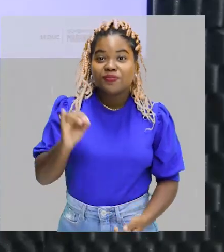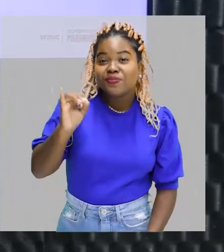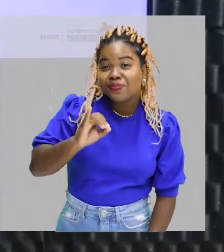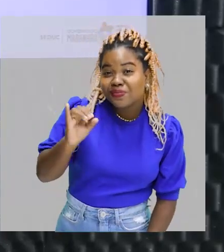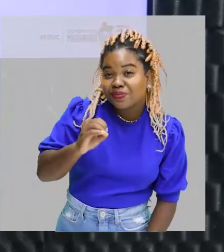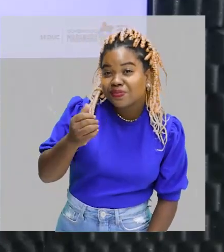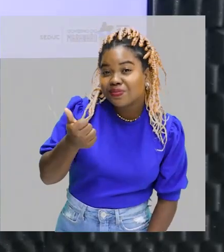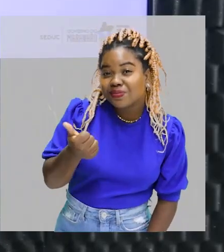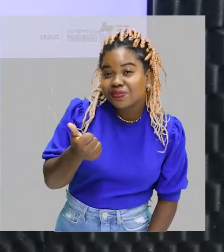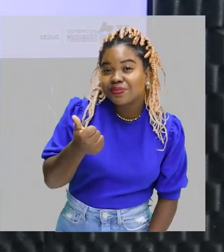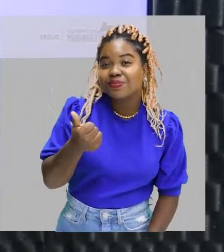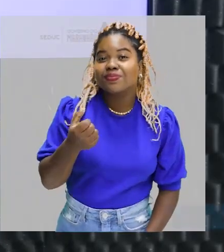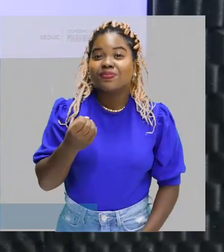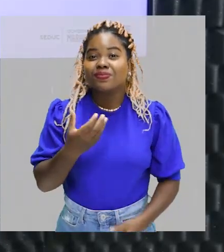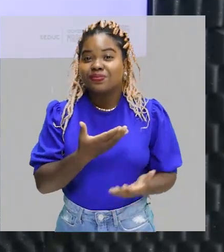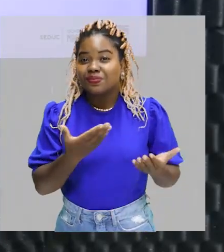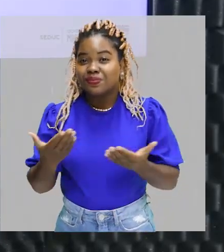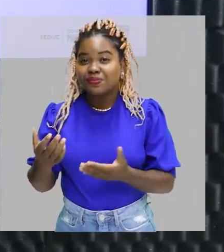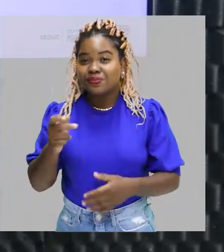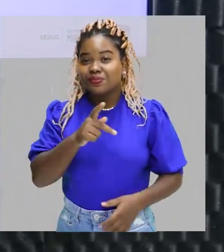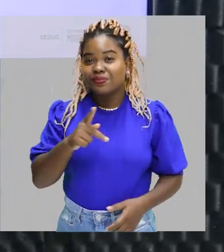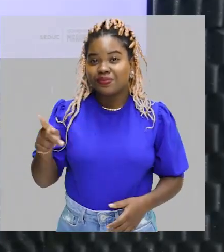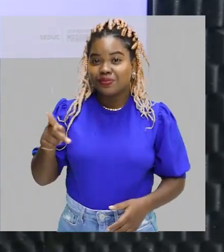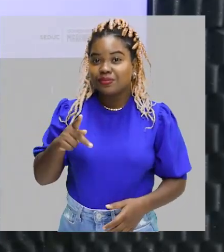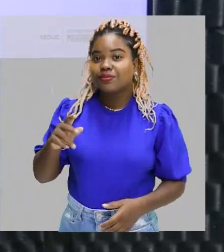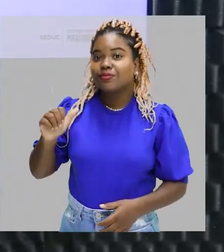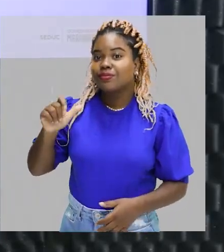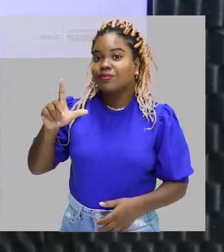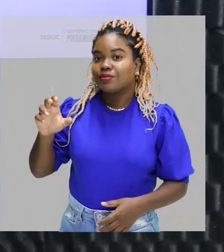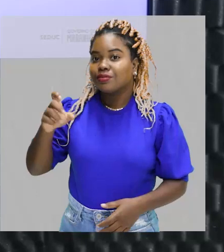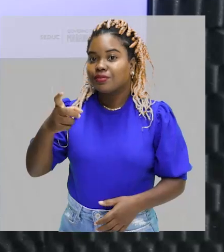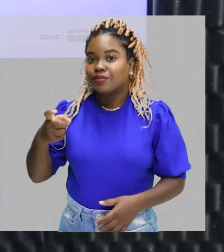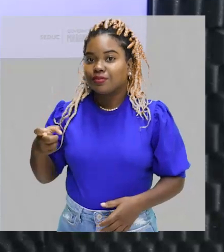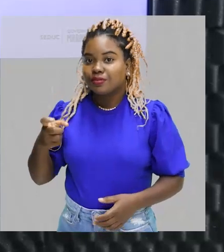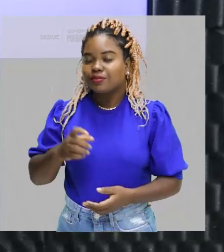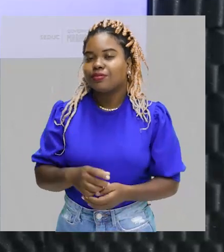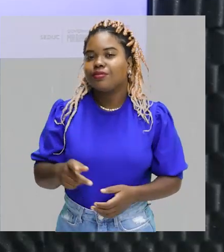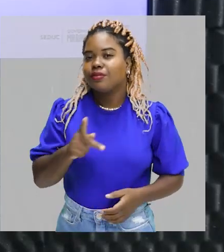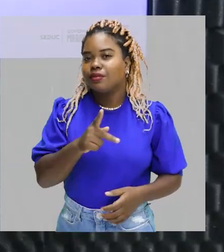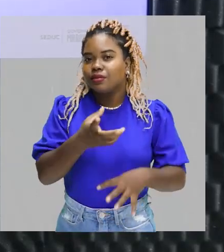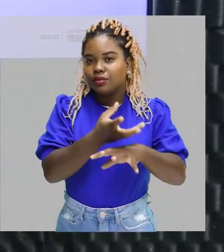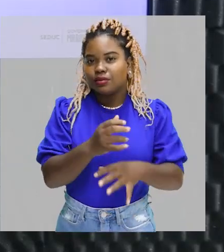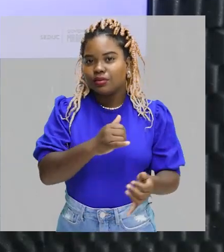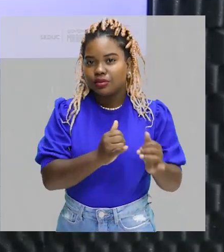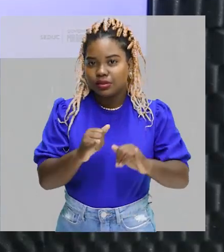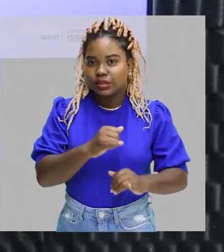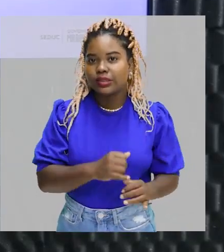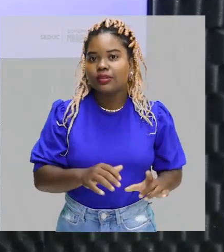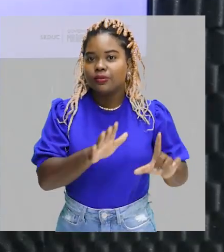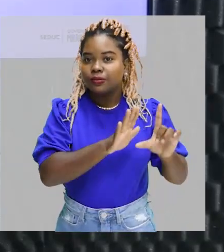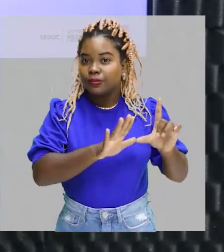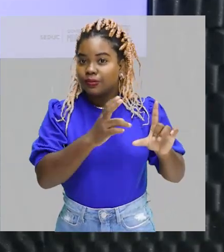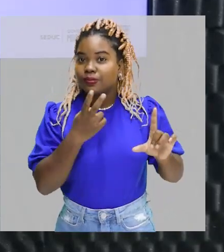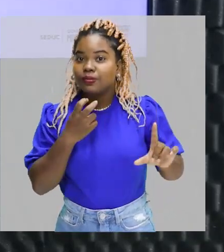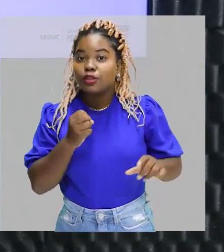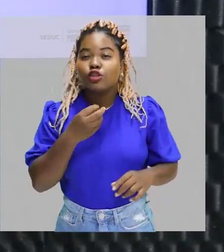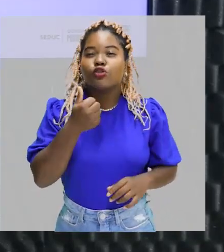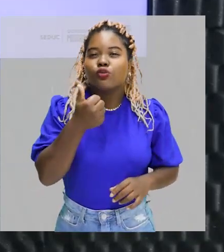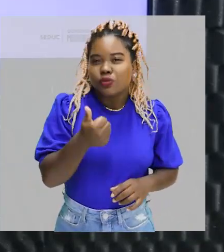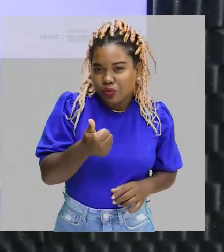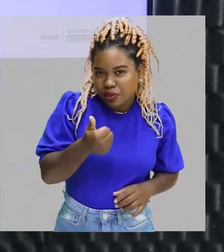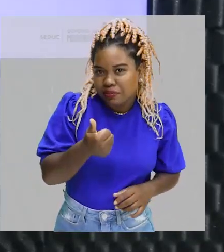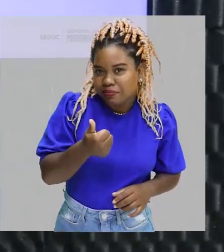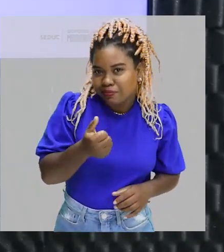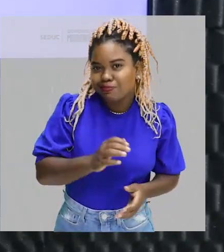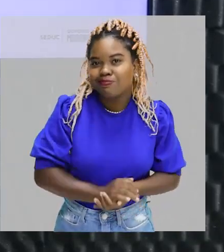Olá turma, sejam todos bem-vindos. Sou o professor Alex Ferreira, professor de Química da plataforma Gonçalves Dias. Tudo bem com vocês turma?